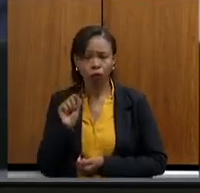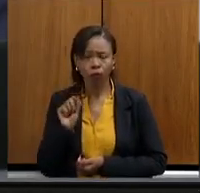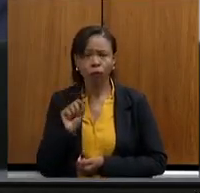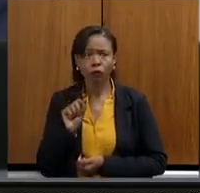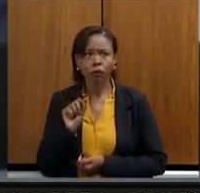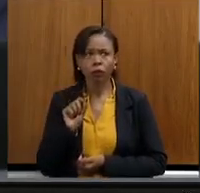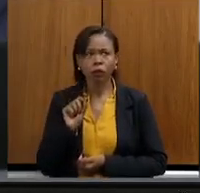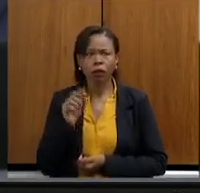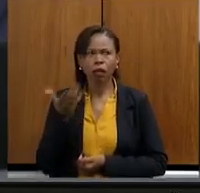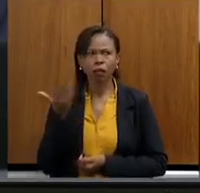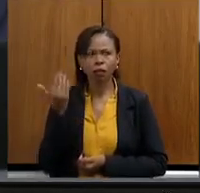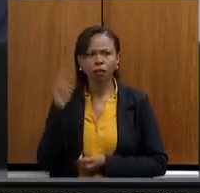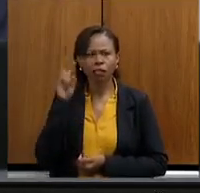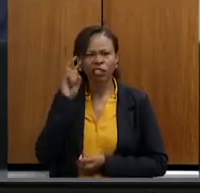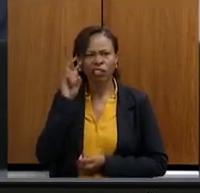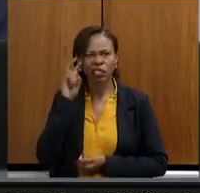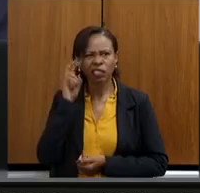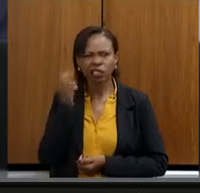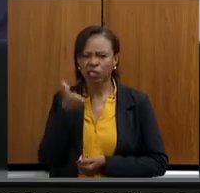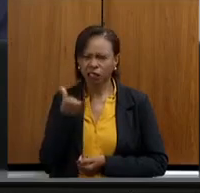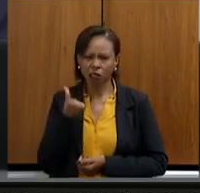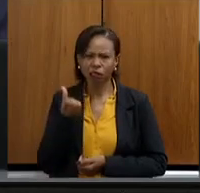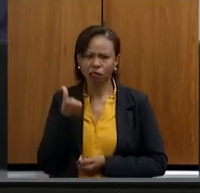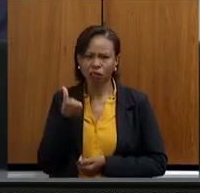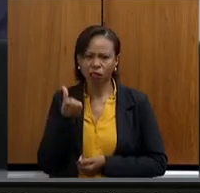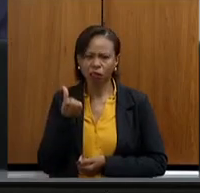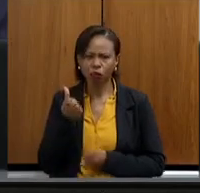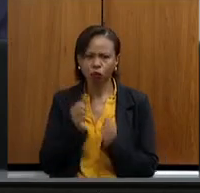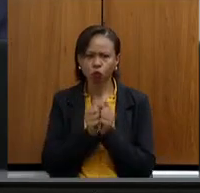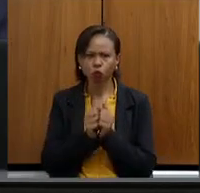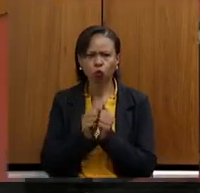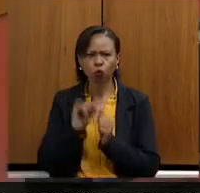não sei se foi quinta ou foi sexta que nós tivemos com o Igor.